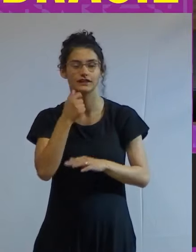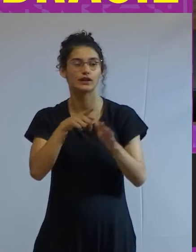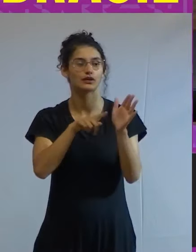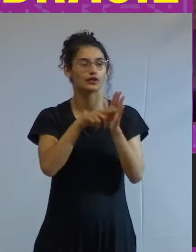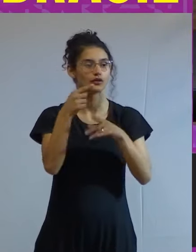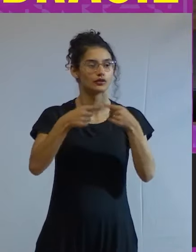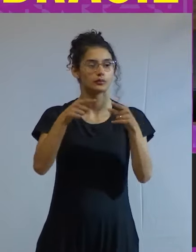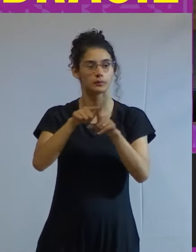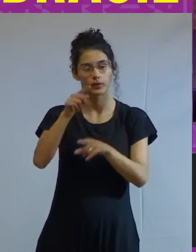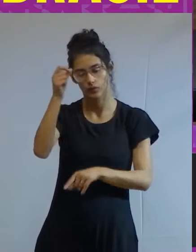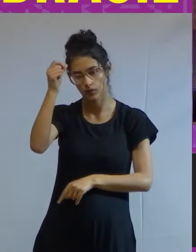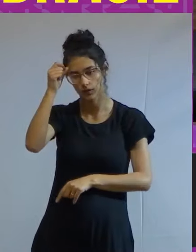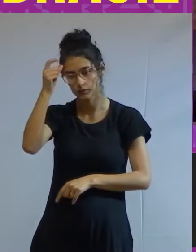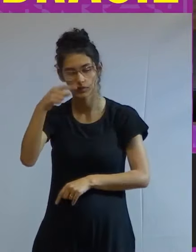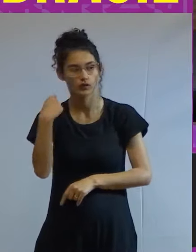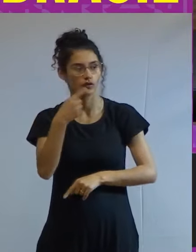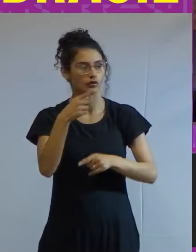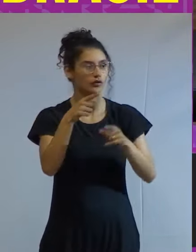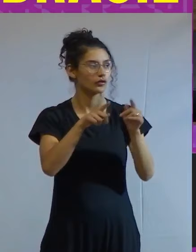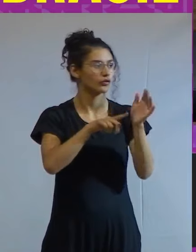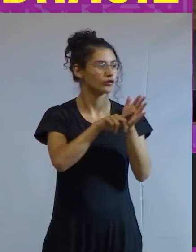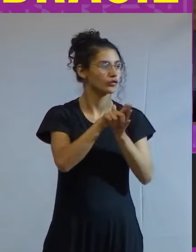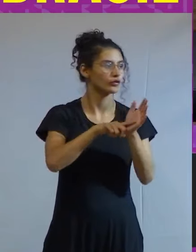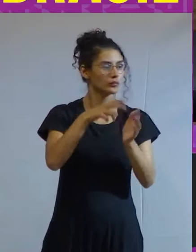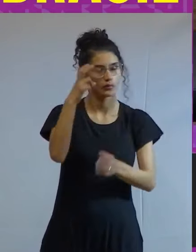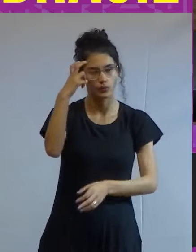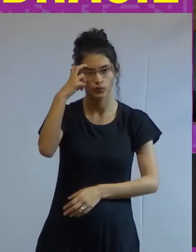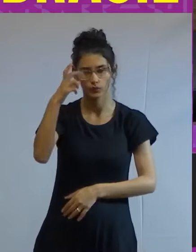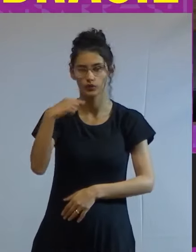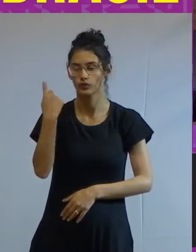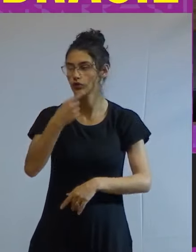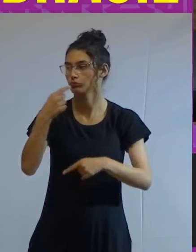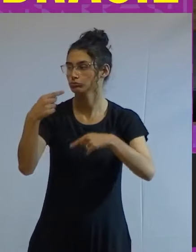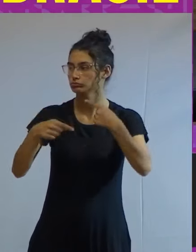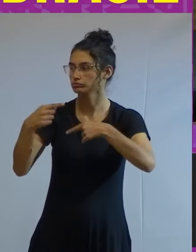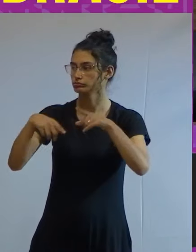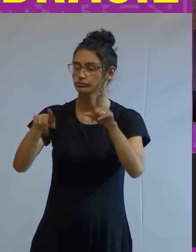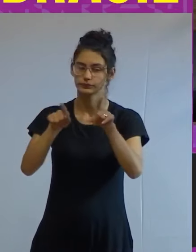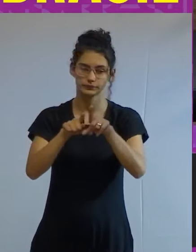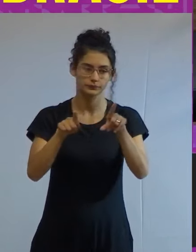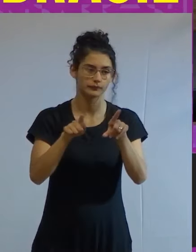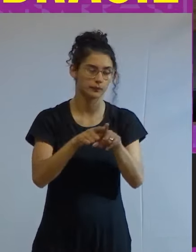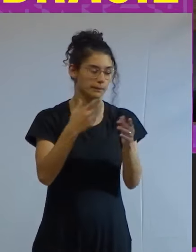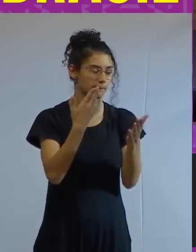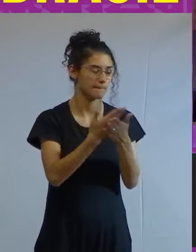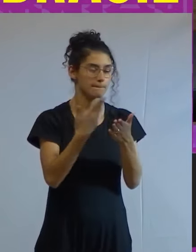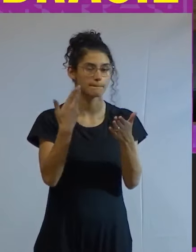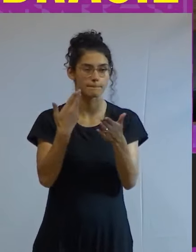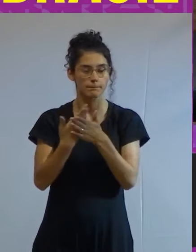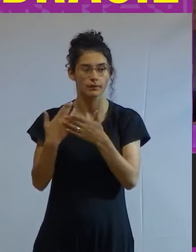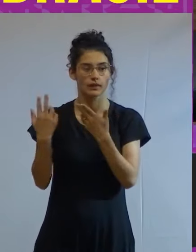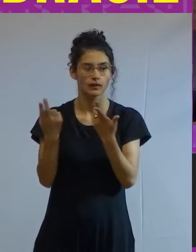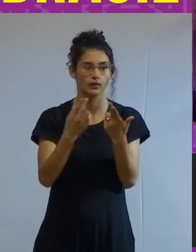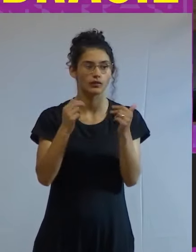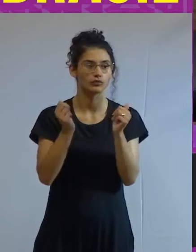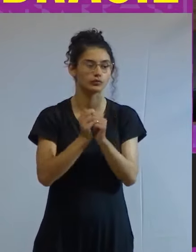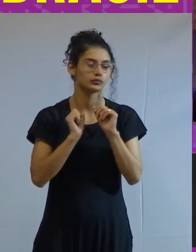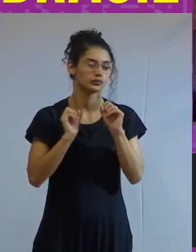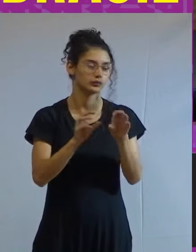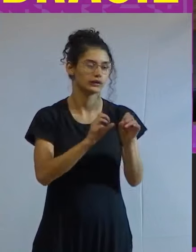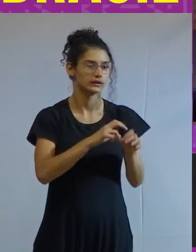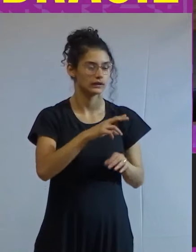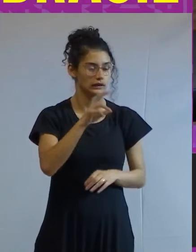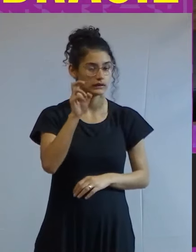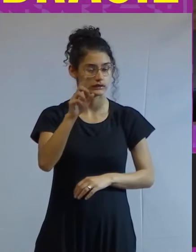discutimos conhecimento nós discutimos cultura nós discutimos isso tudo no mesmo em cinco